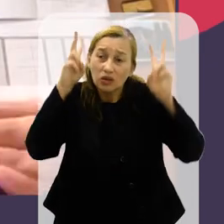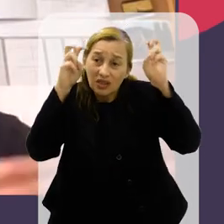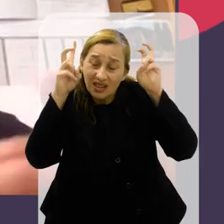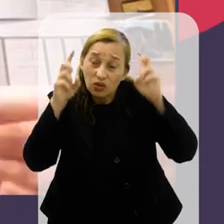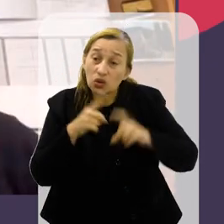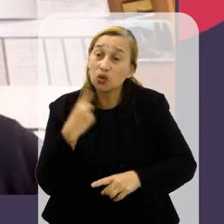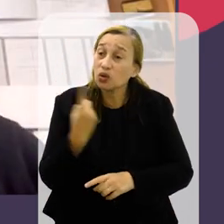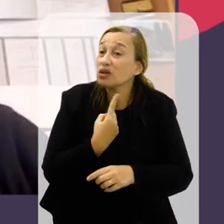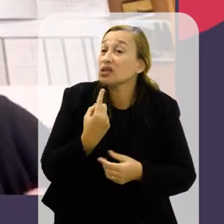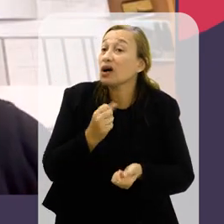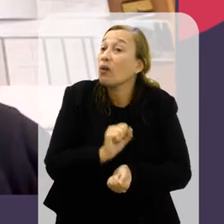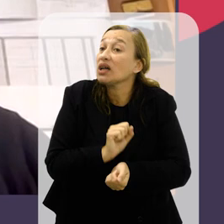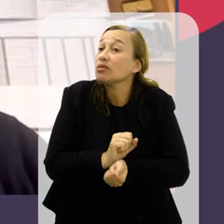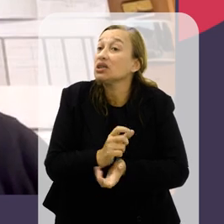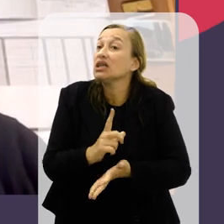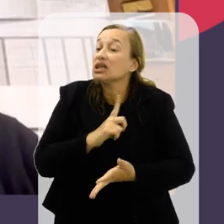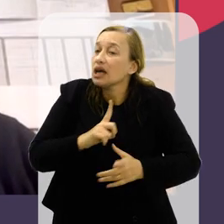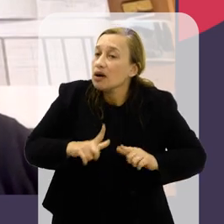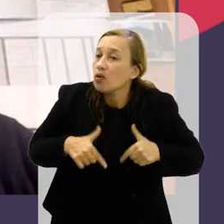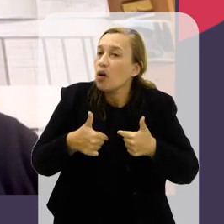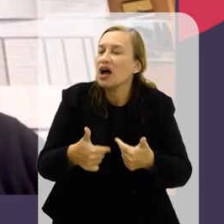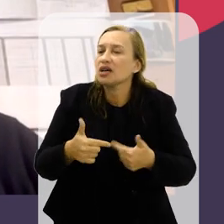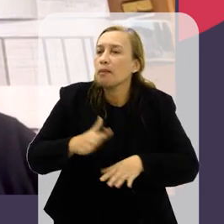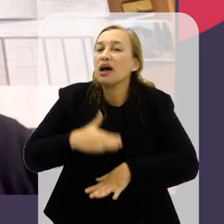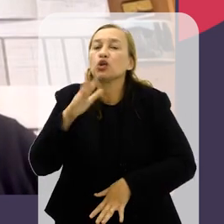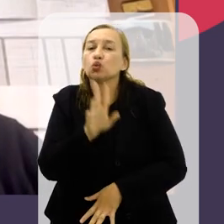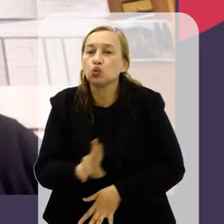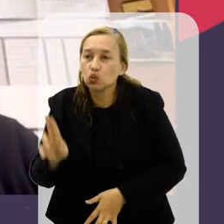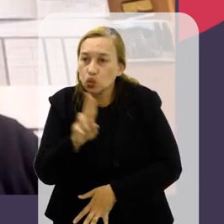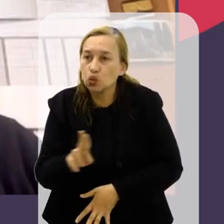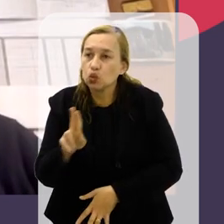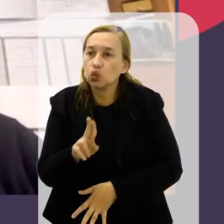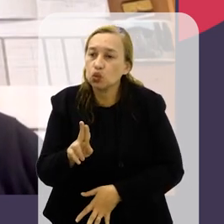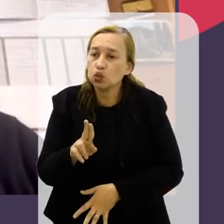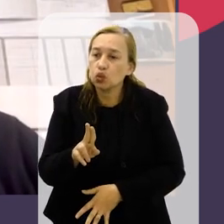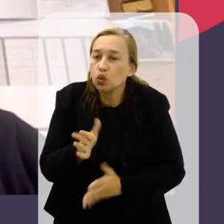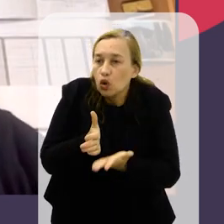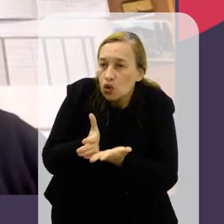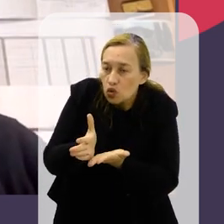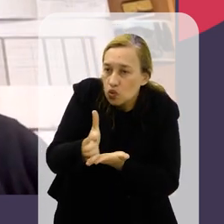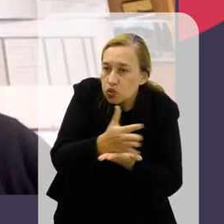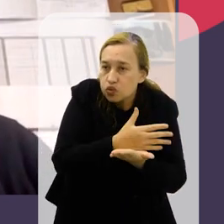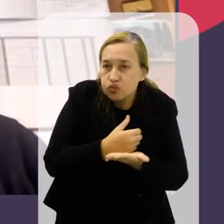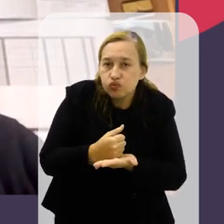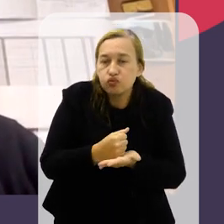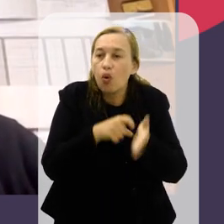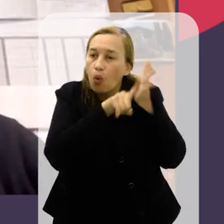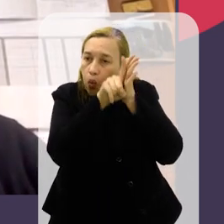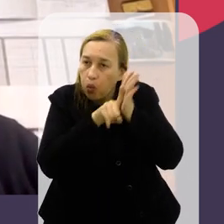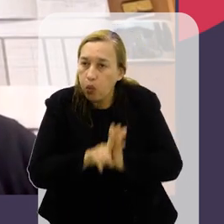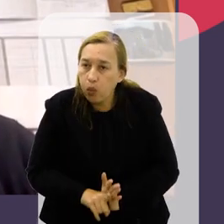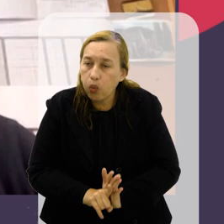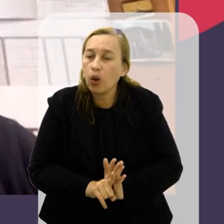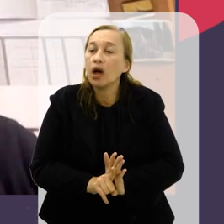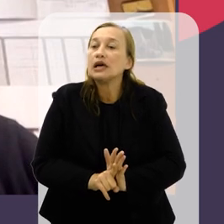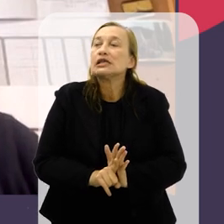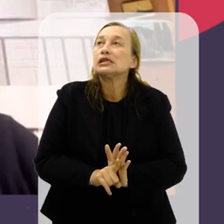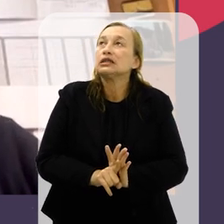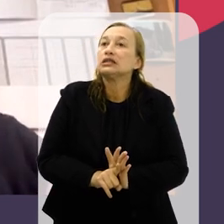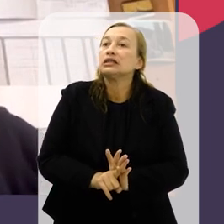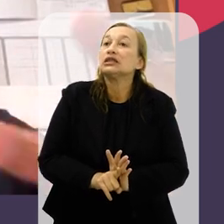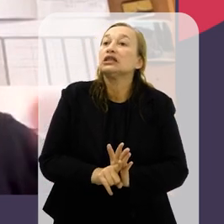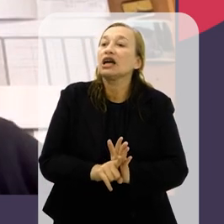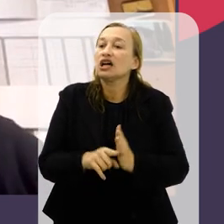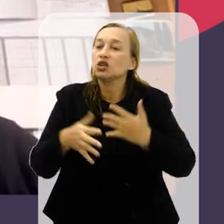consciência crescente disso. Nós esperamos que haja mais e mais uso dessas evidências,